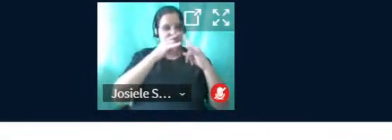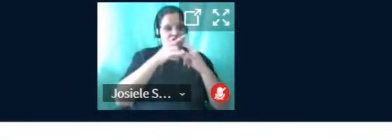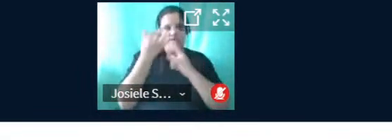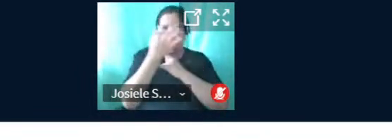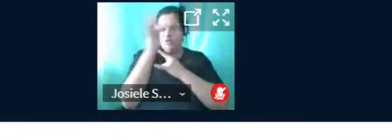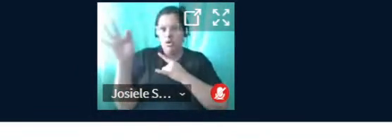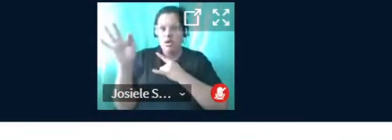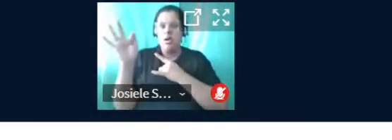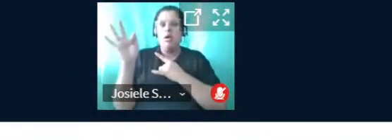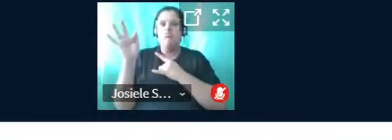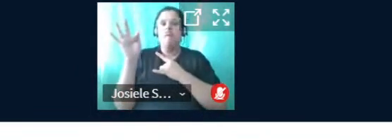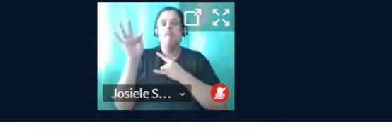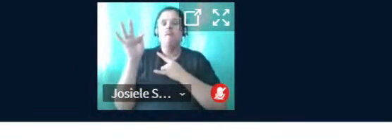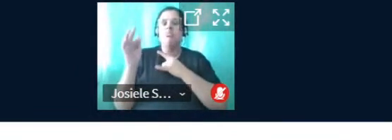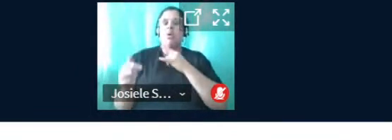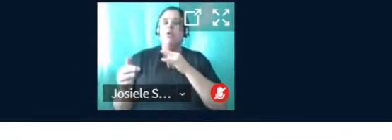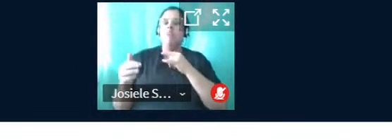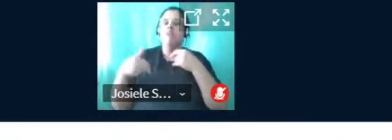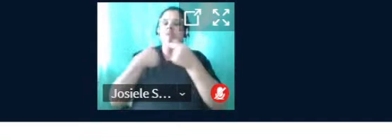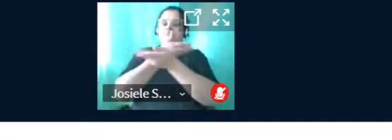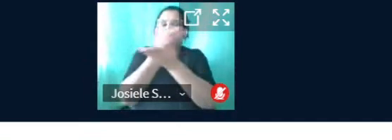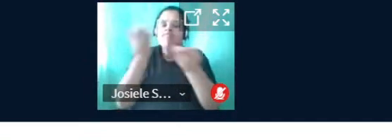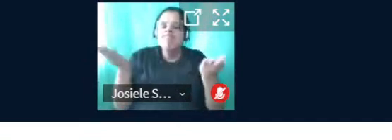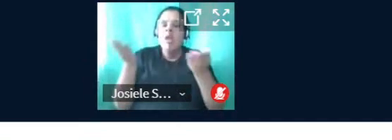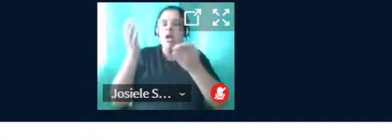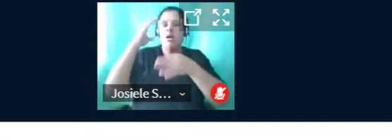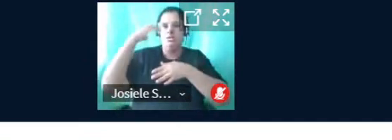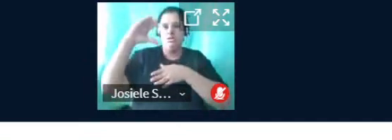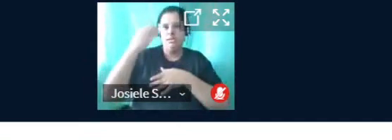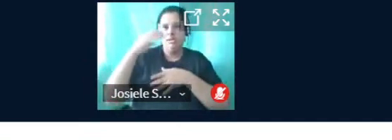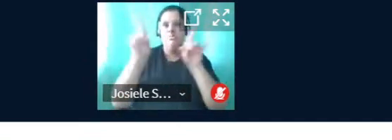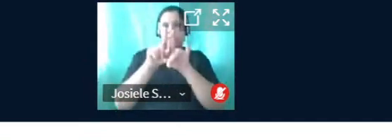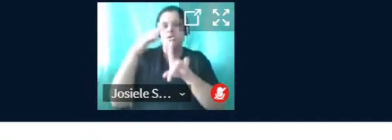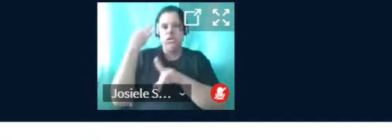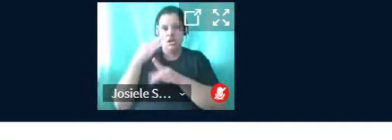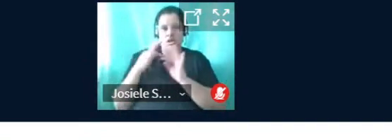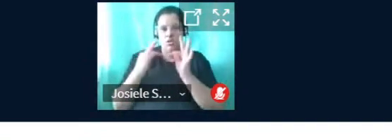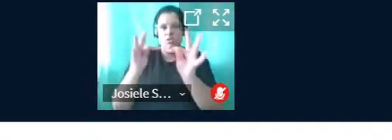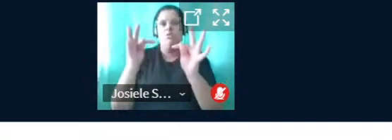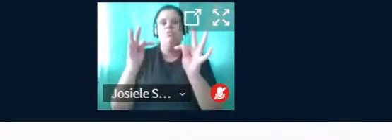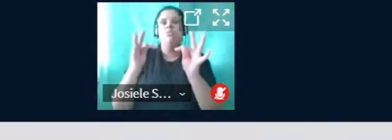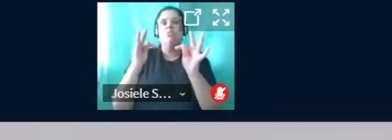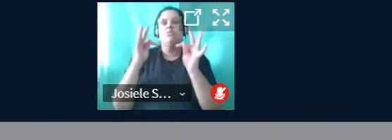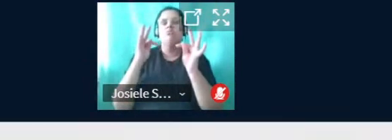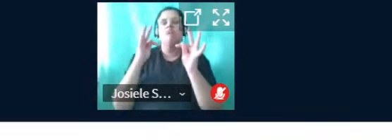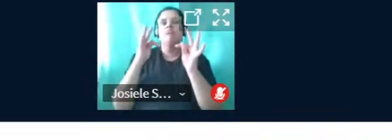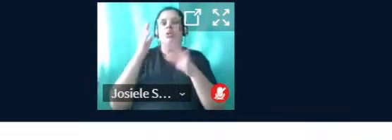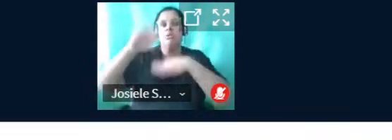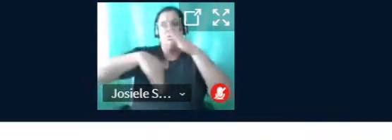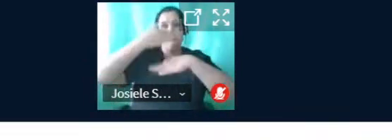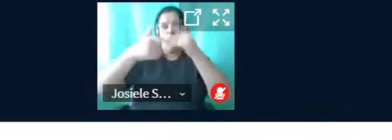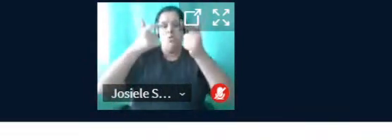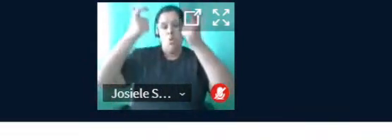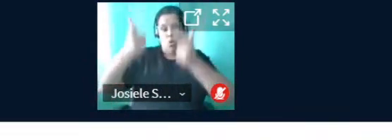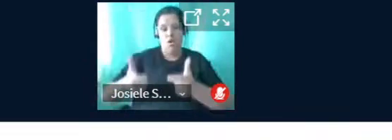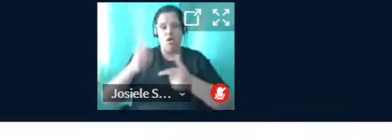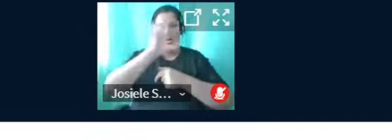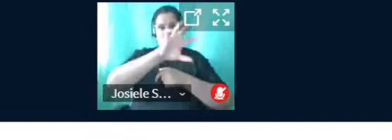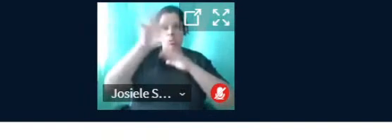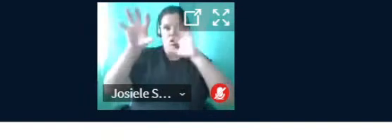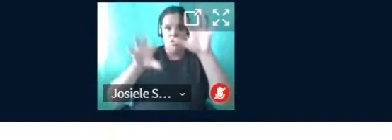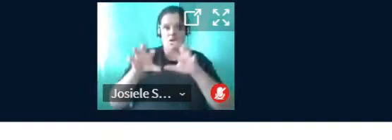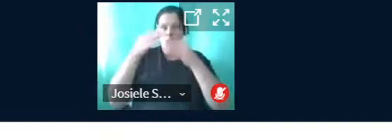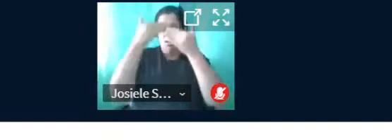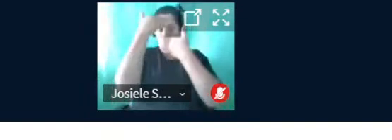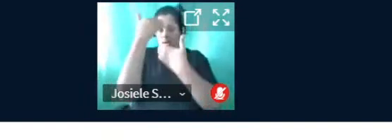missão de popularização da educação científica e tecnológica e do desenvolvimento local e regional. Agradecemos ao